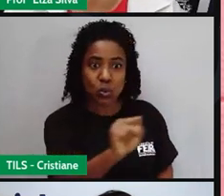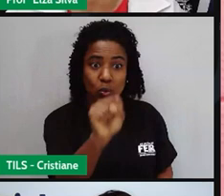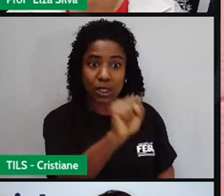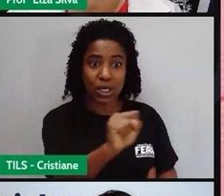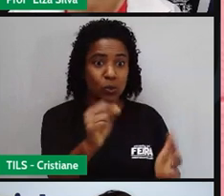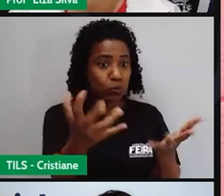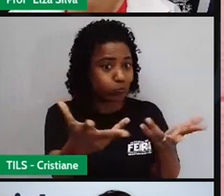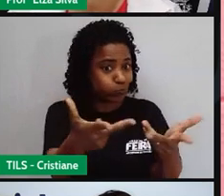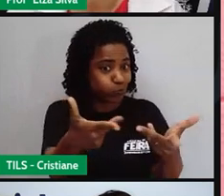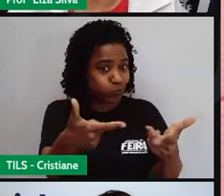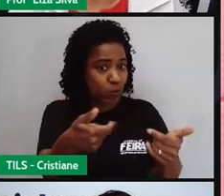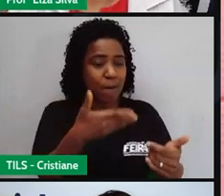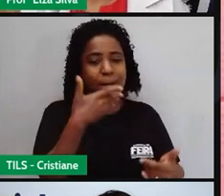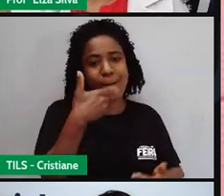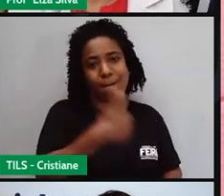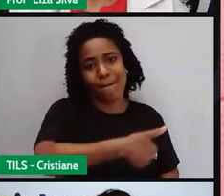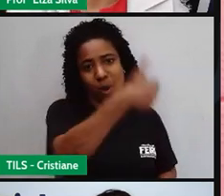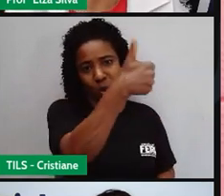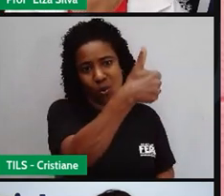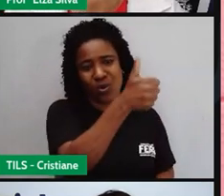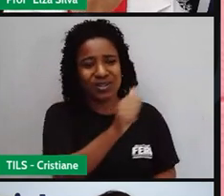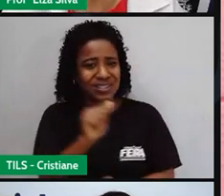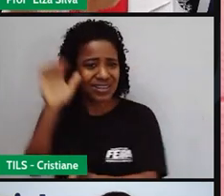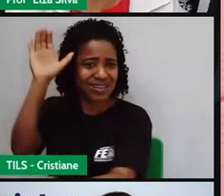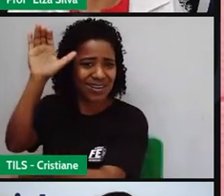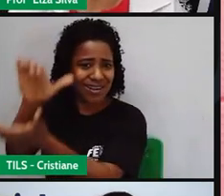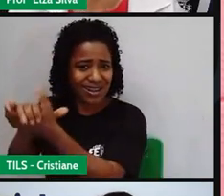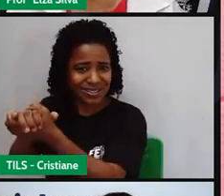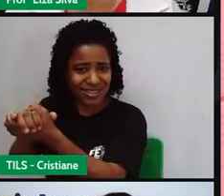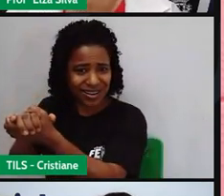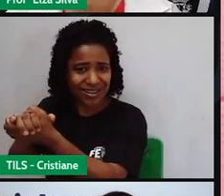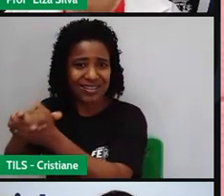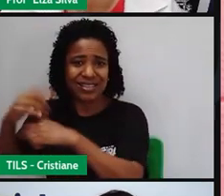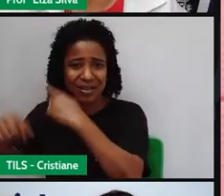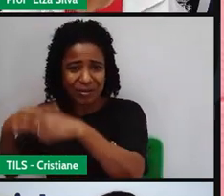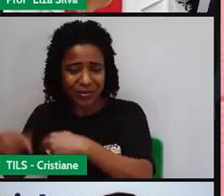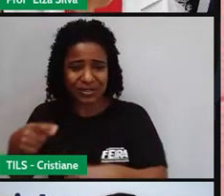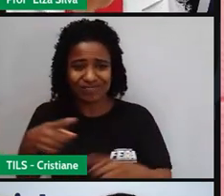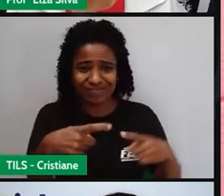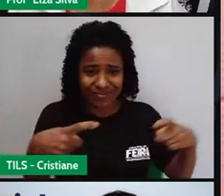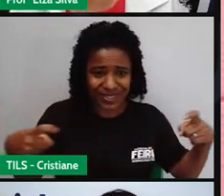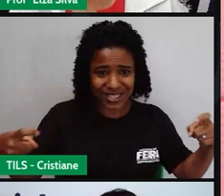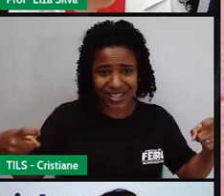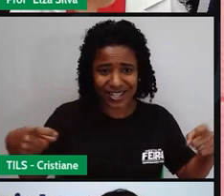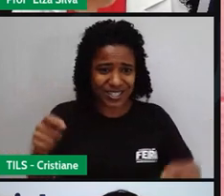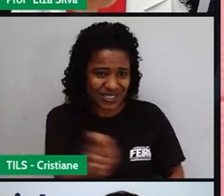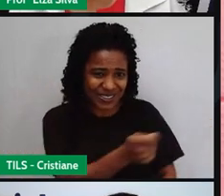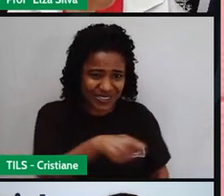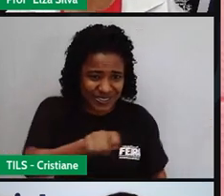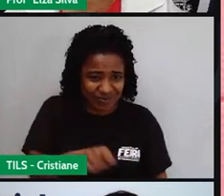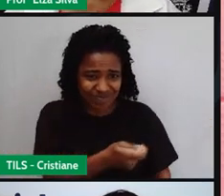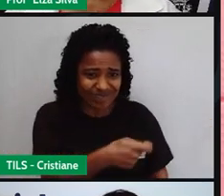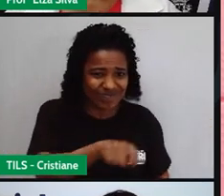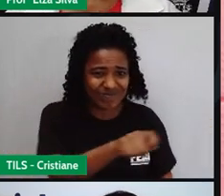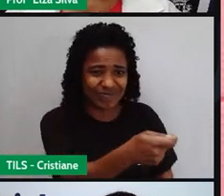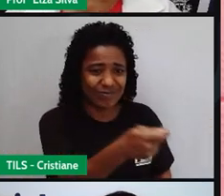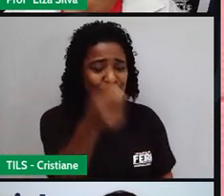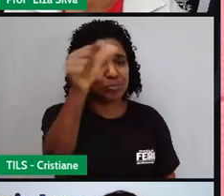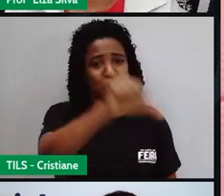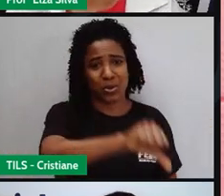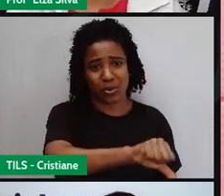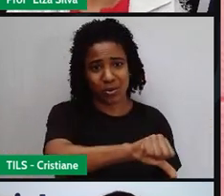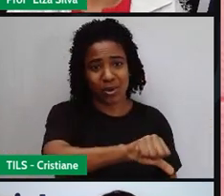proibir os casamentos, porque o soldado vai para a guerra pensando só na guerra, e não pensando no amor que deixou em casa.